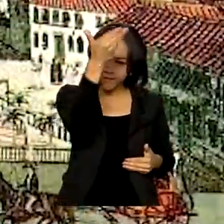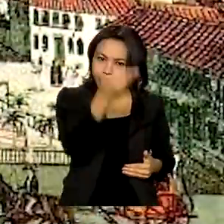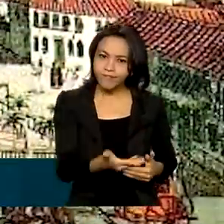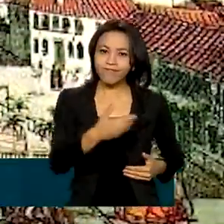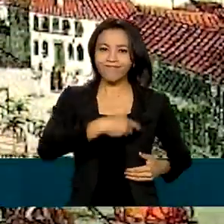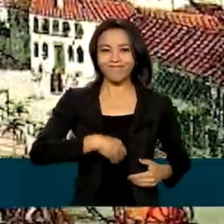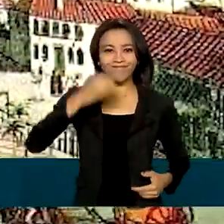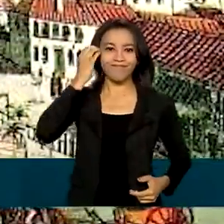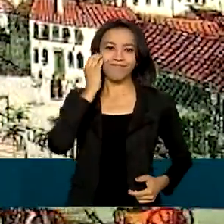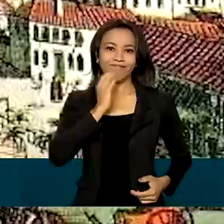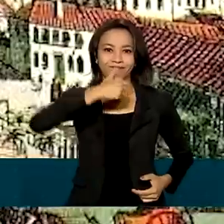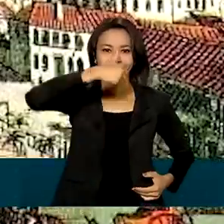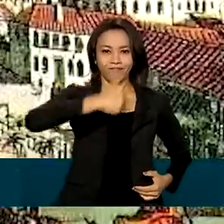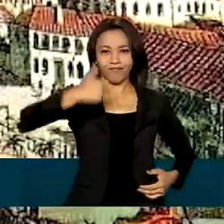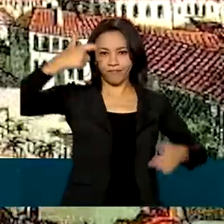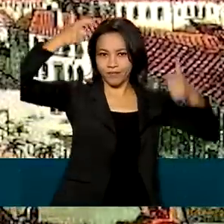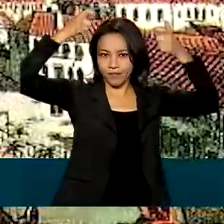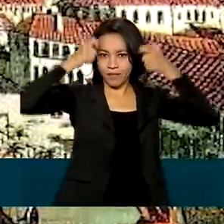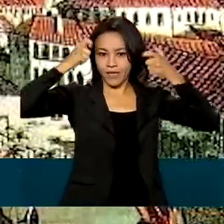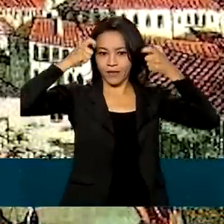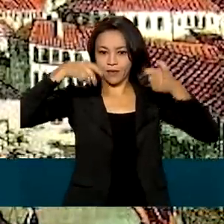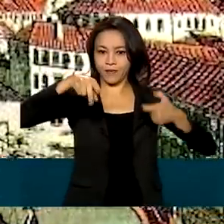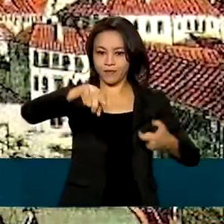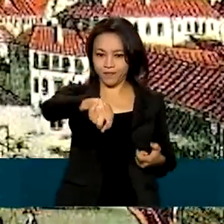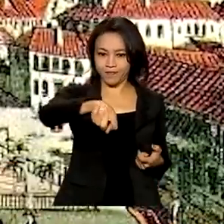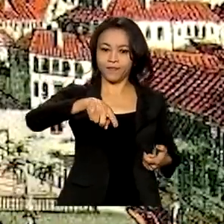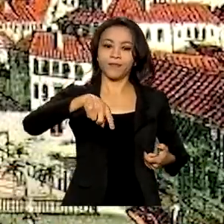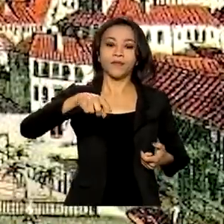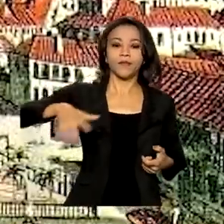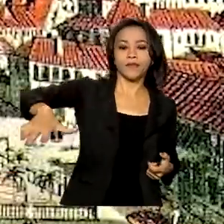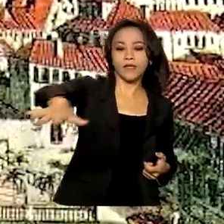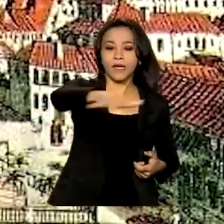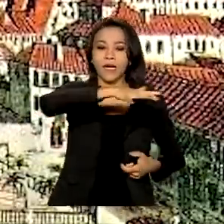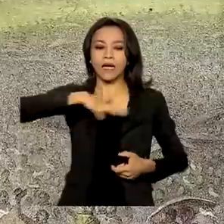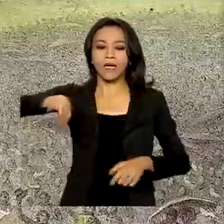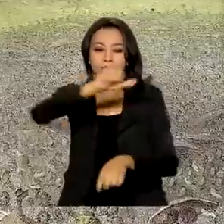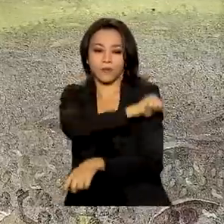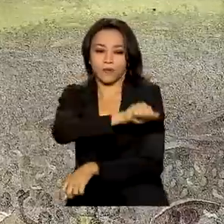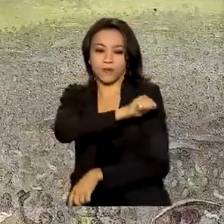e aclamado pelo povo no campo de Santana, no centro do Rio.